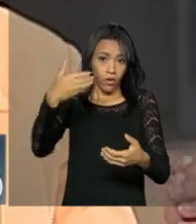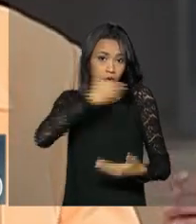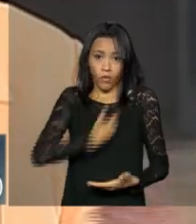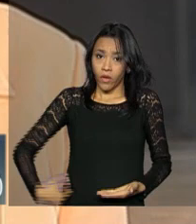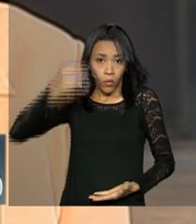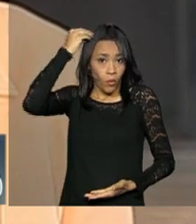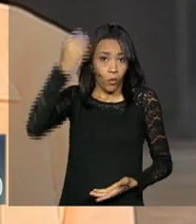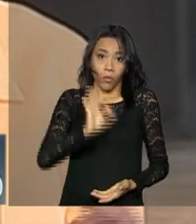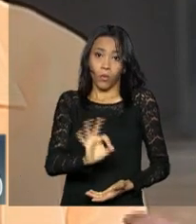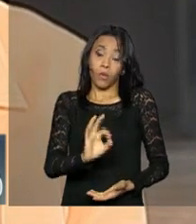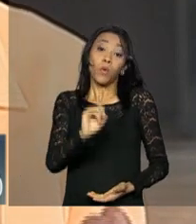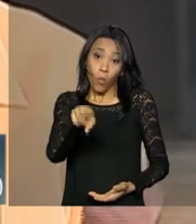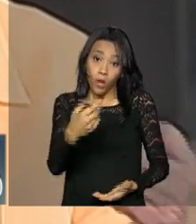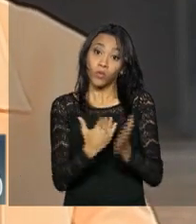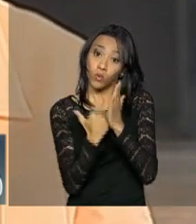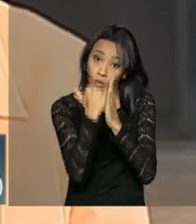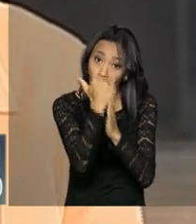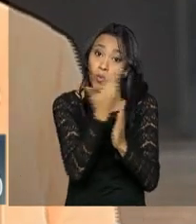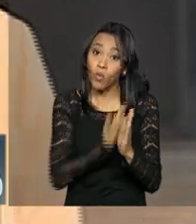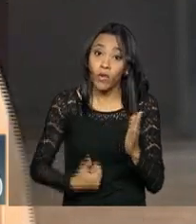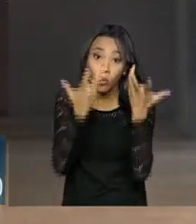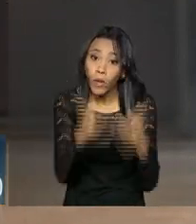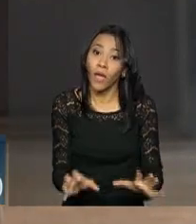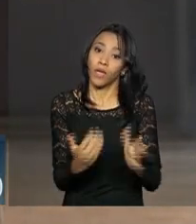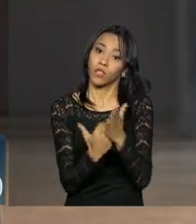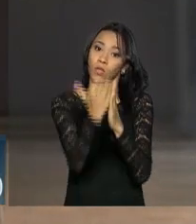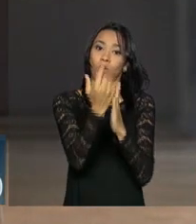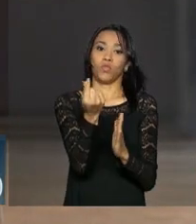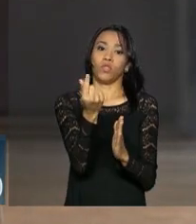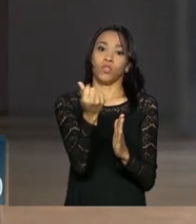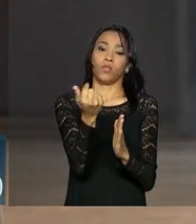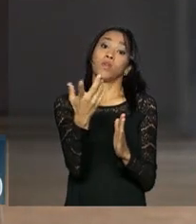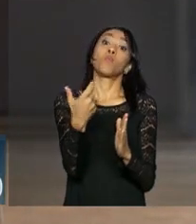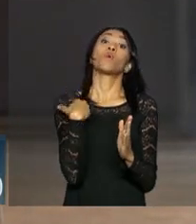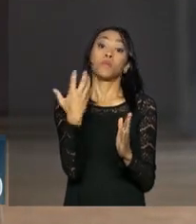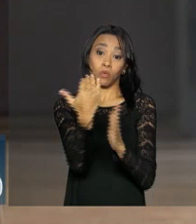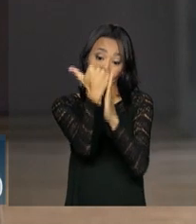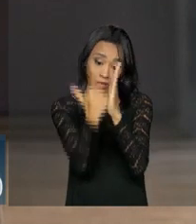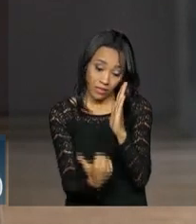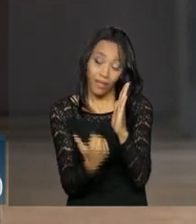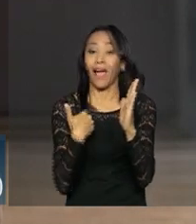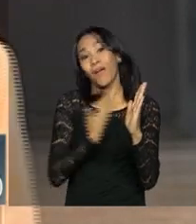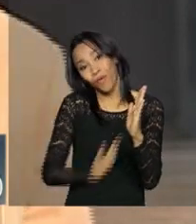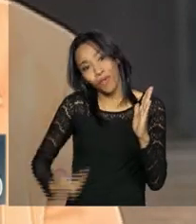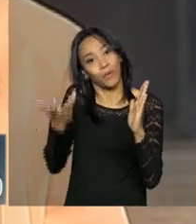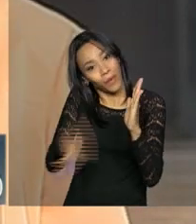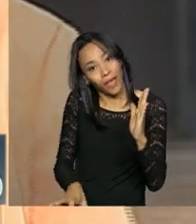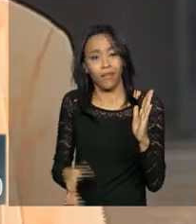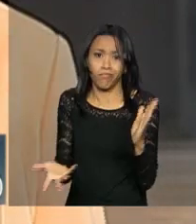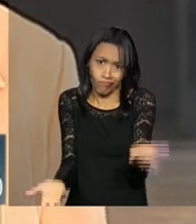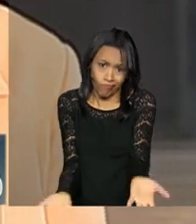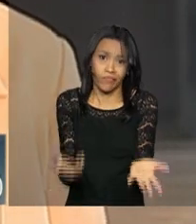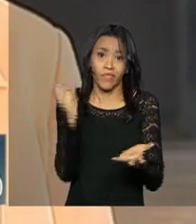toda vez que é para subir, o governo não deixa. Toda vez que é para descer, o governo não quer. Então, fica